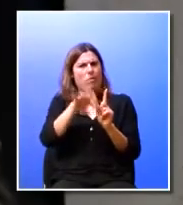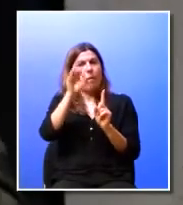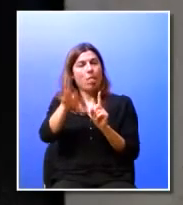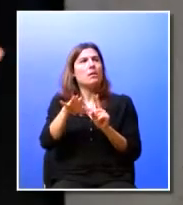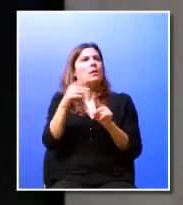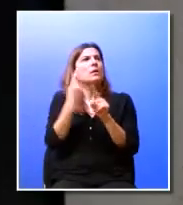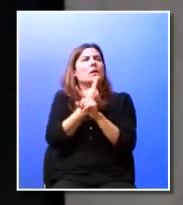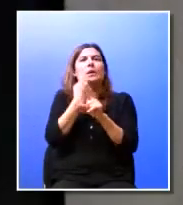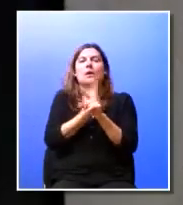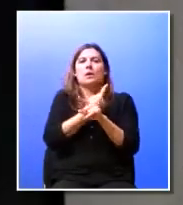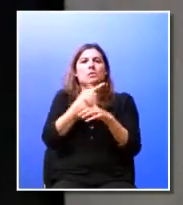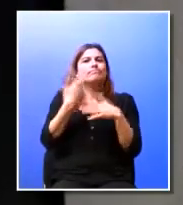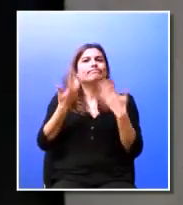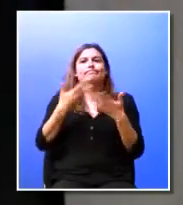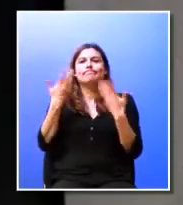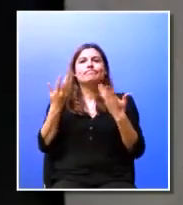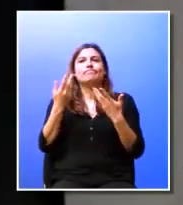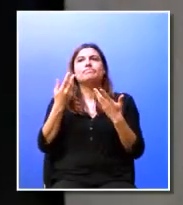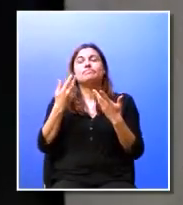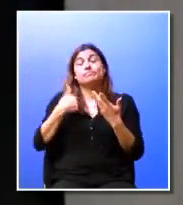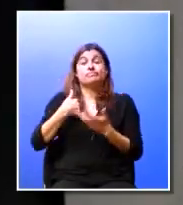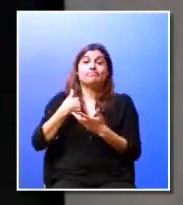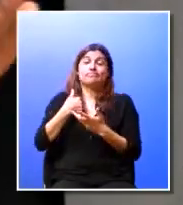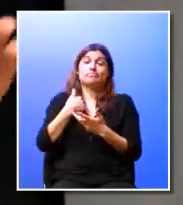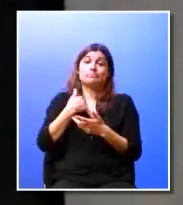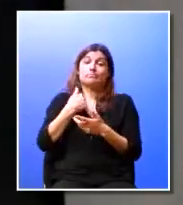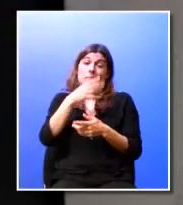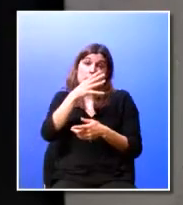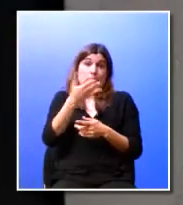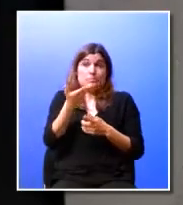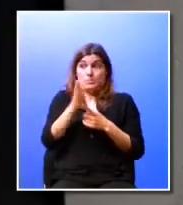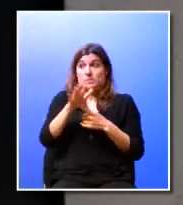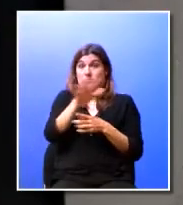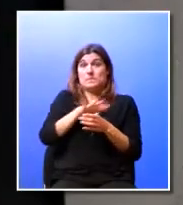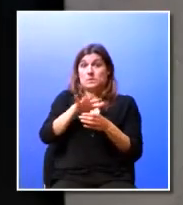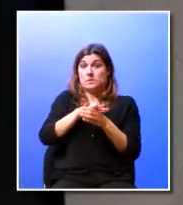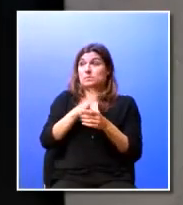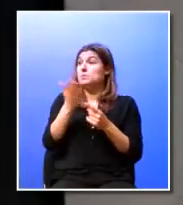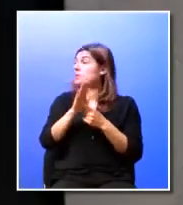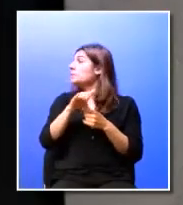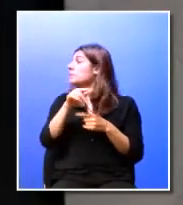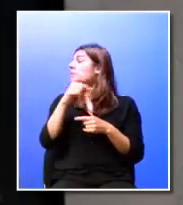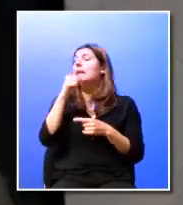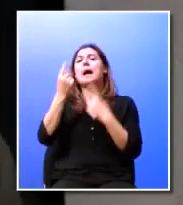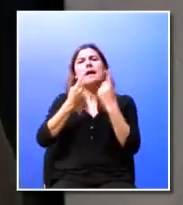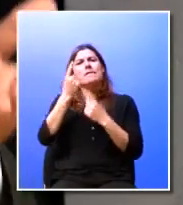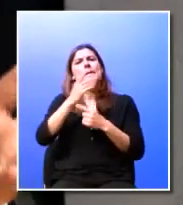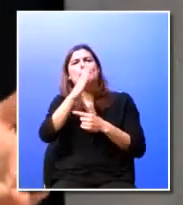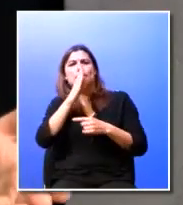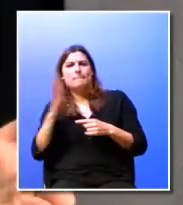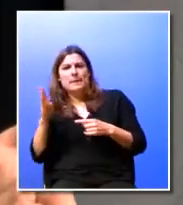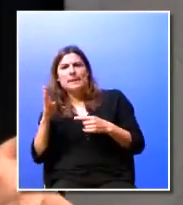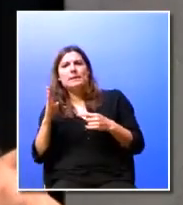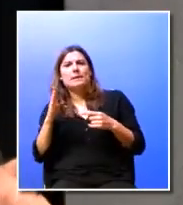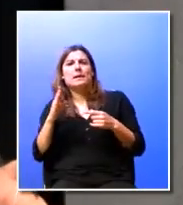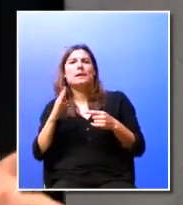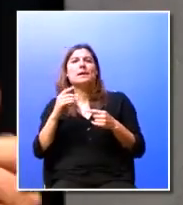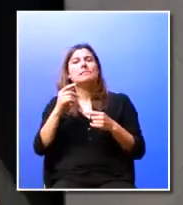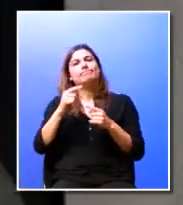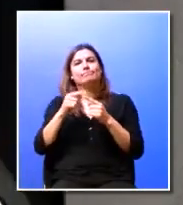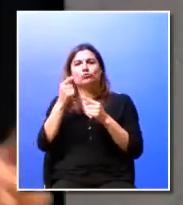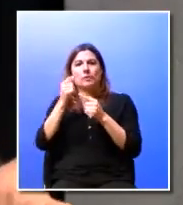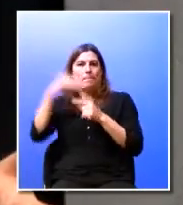coisas para o qual eu costumo no caso particular de engenharia de estante eu costumo dizer que de vez em quando a prática anda um bocadinho à frente da teoria